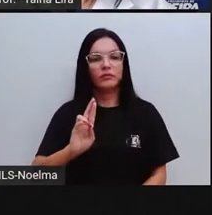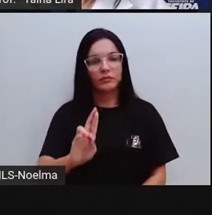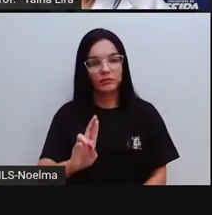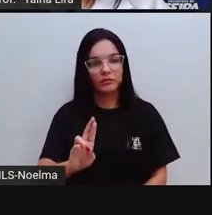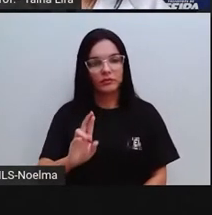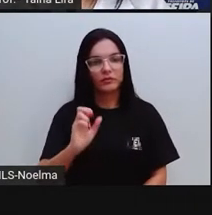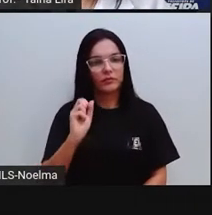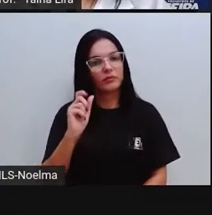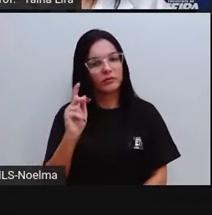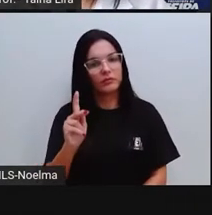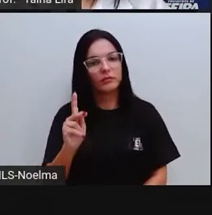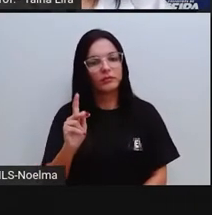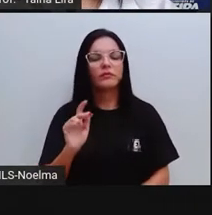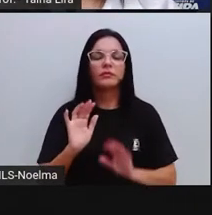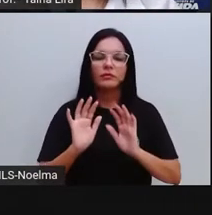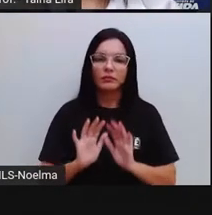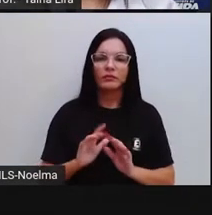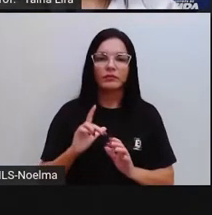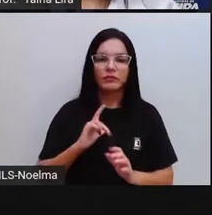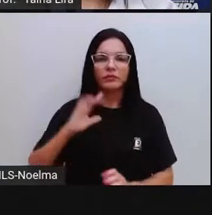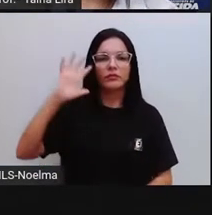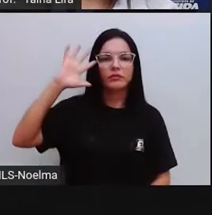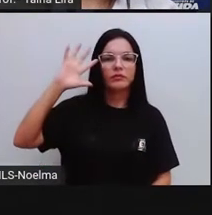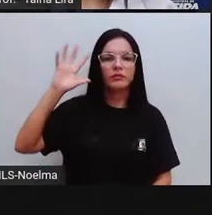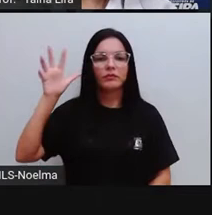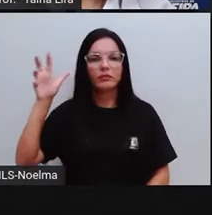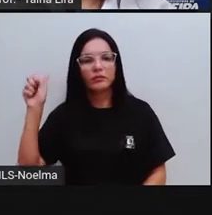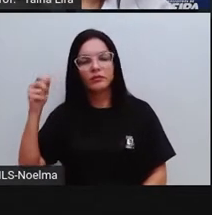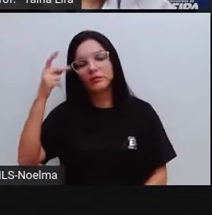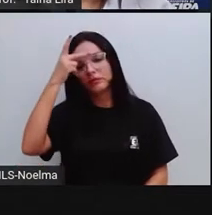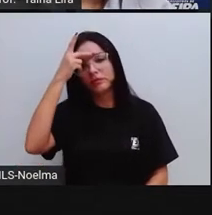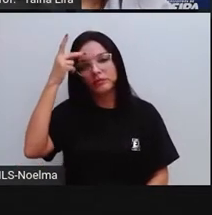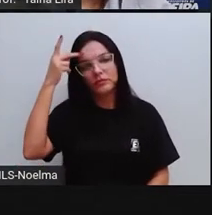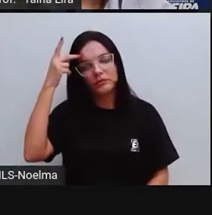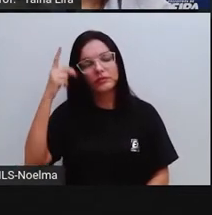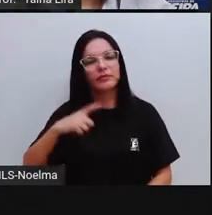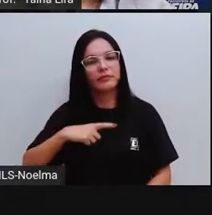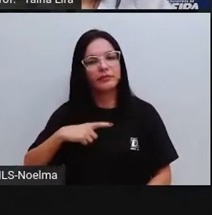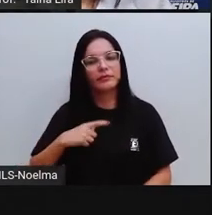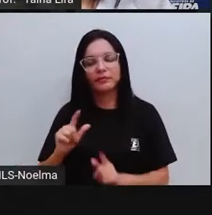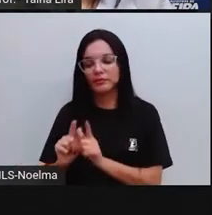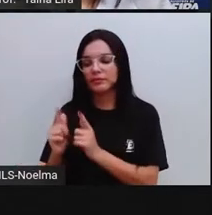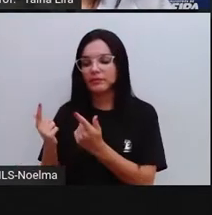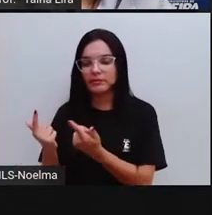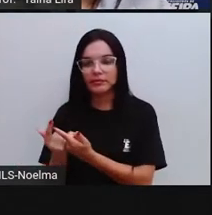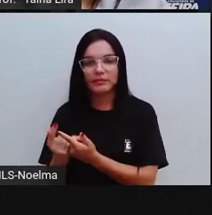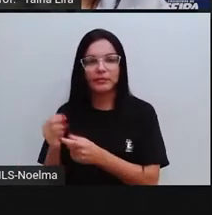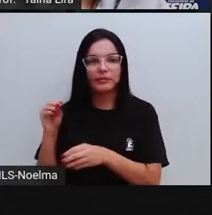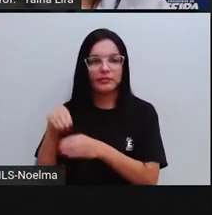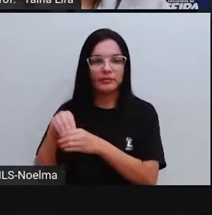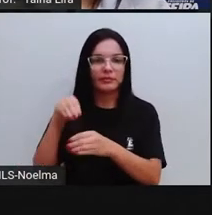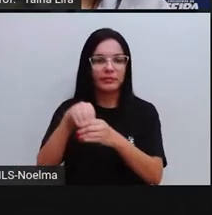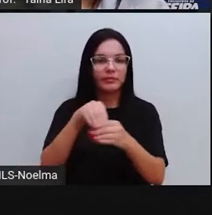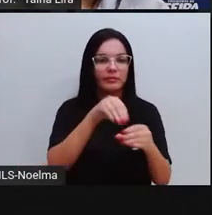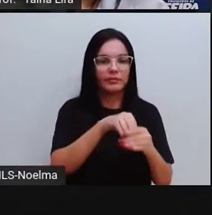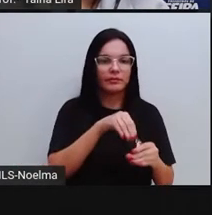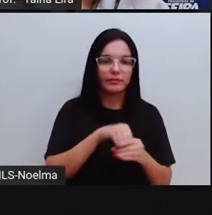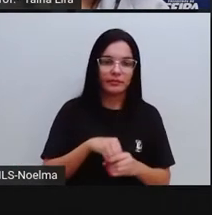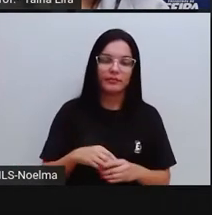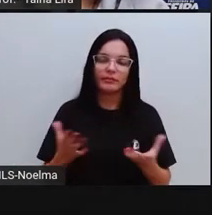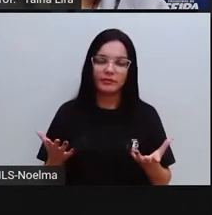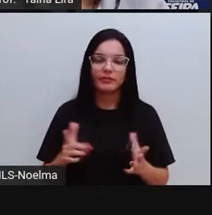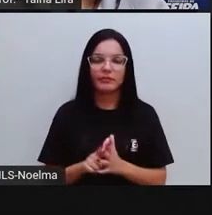Mas os africanos, eles fazem as suas máscaras de acordo com a sua tribo. É por isso, segundo ano, que tem